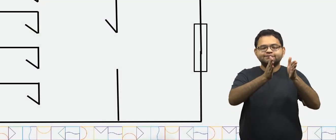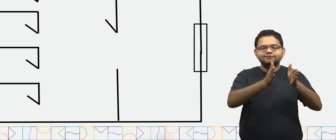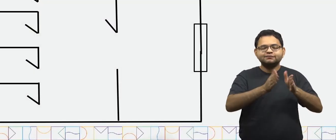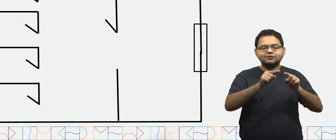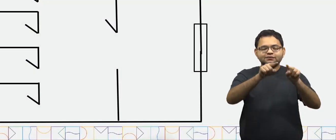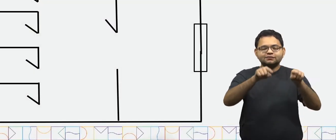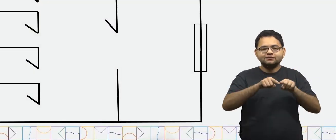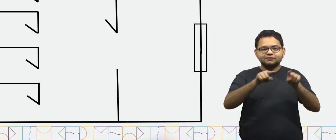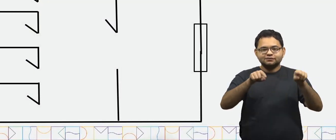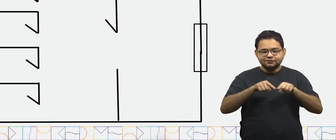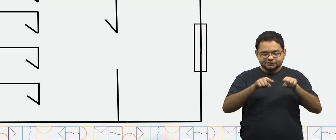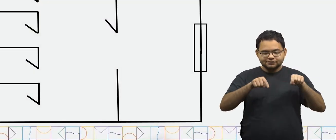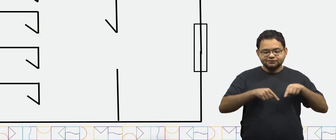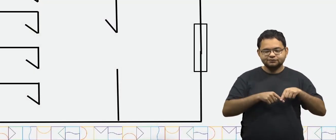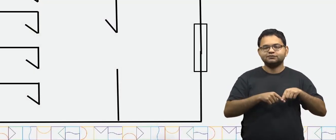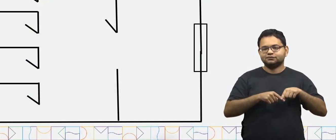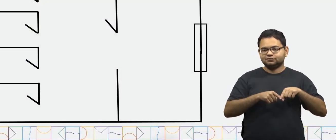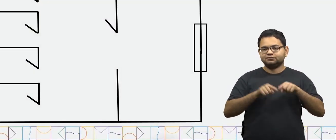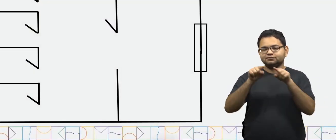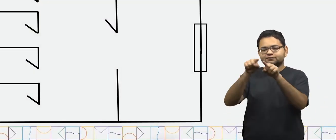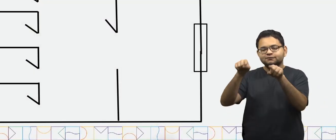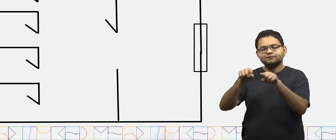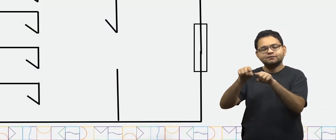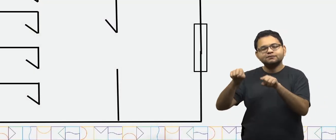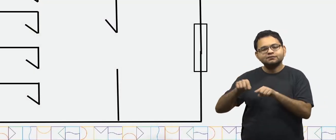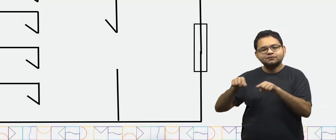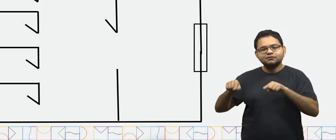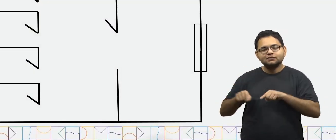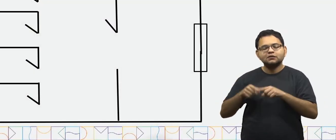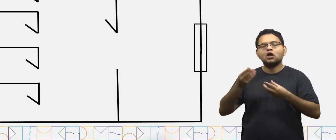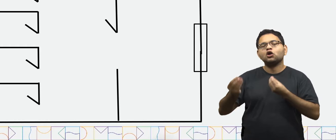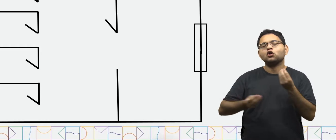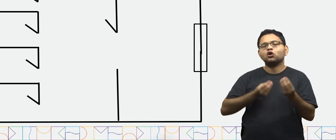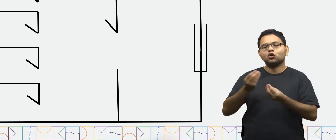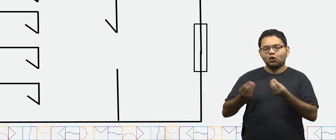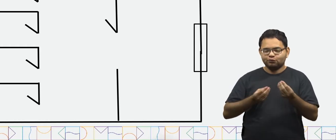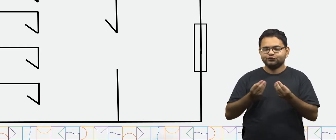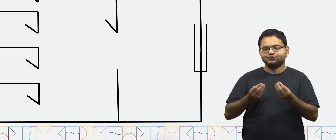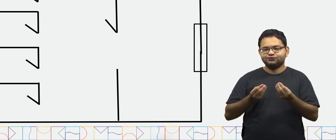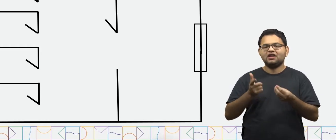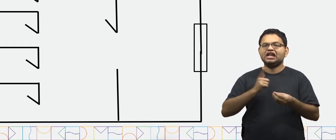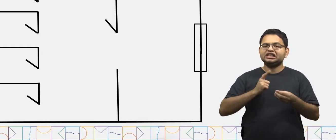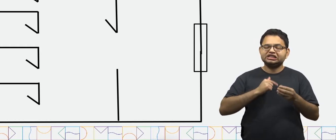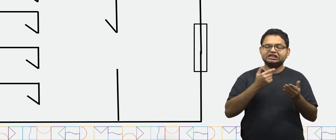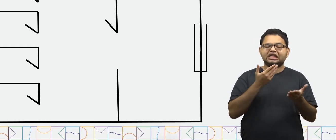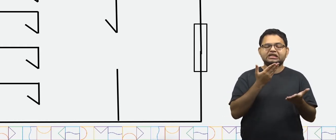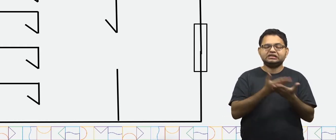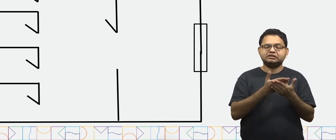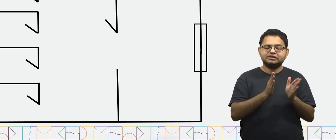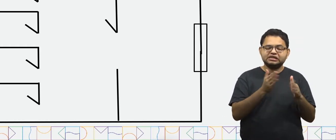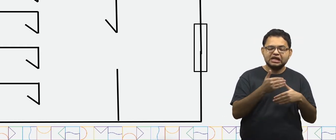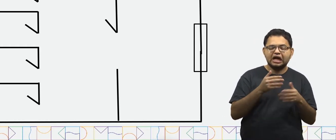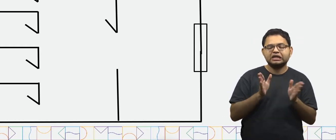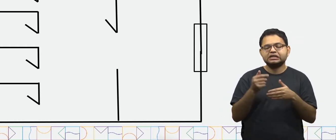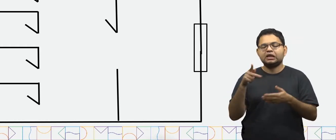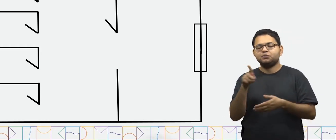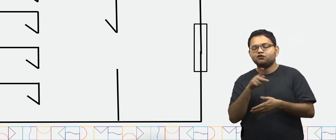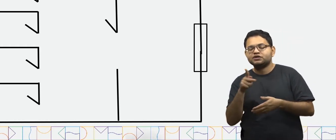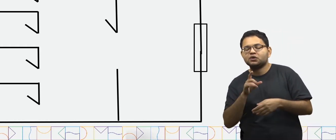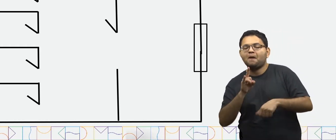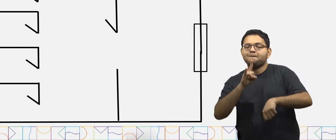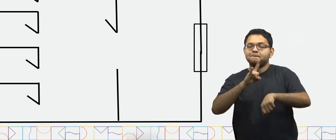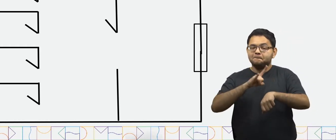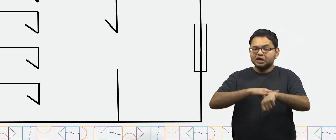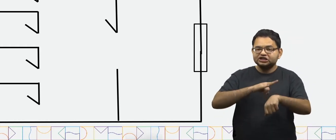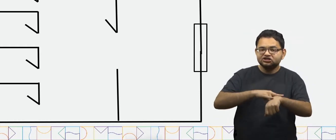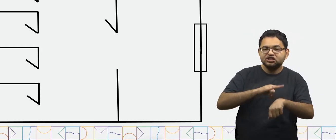escola, temos quatro salas de aula, um refeitório, uma diretoria, uma sala de professores e